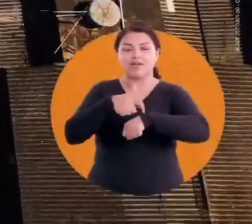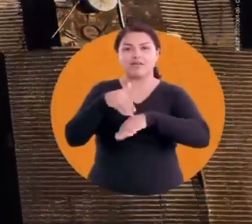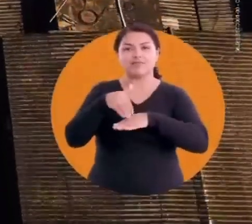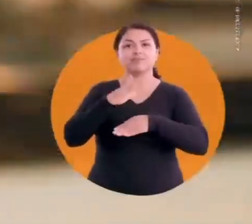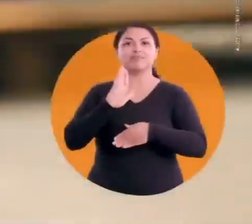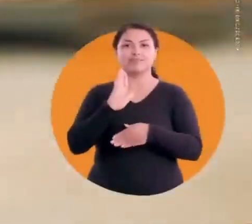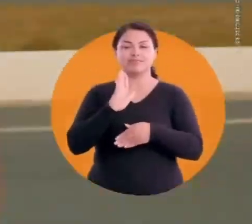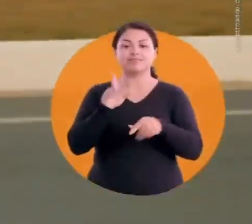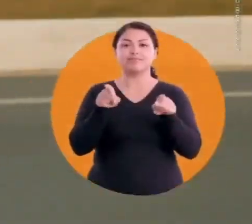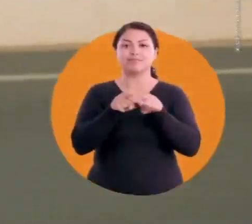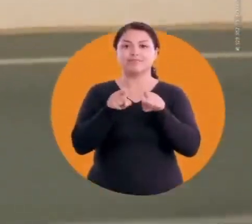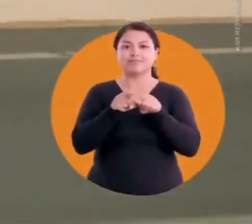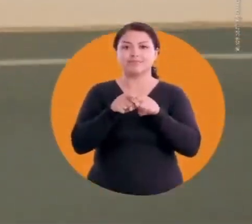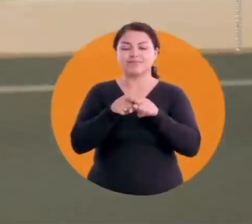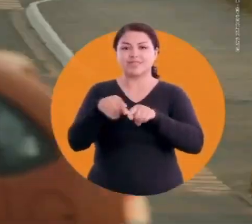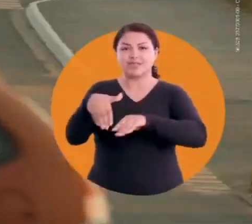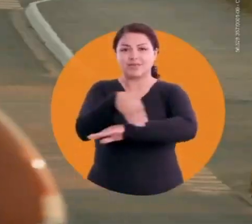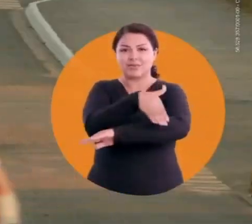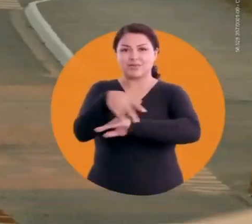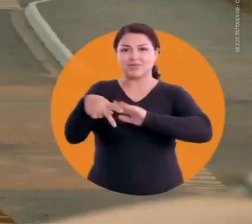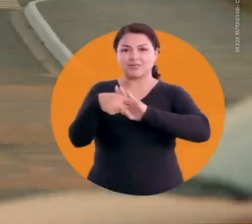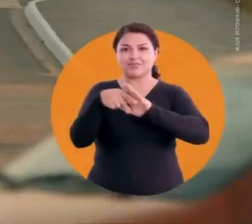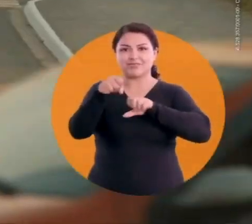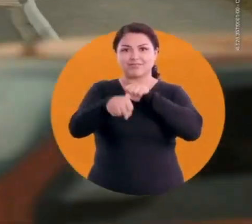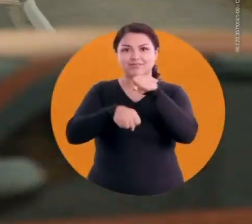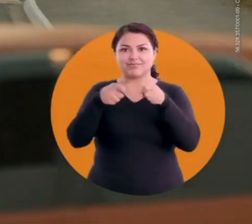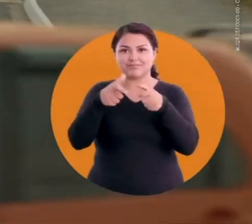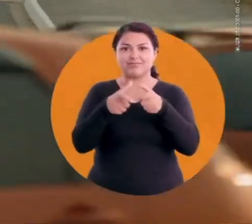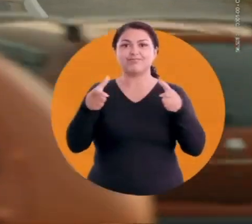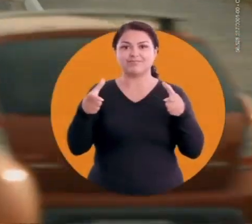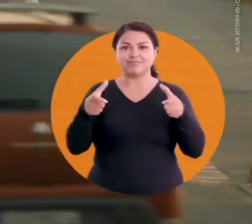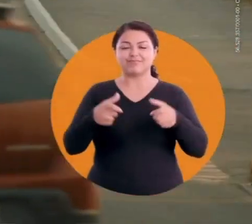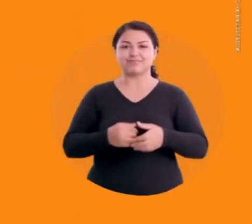público Aumentar as ciclovias